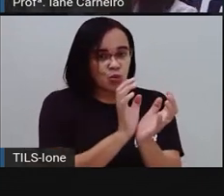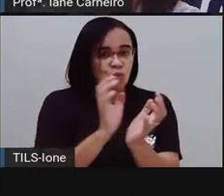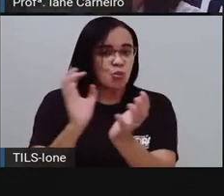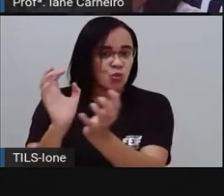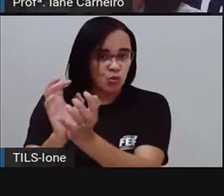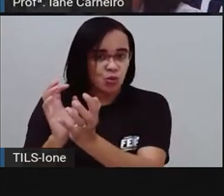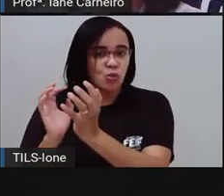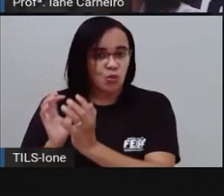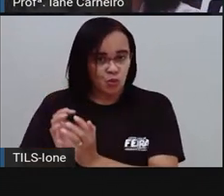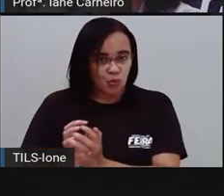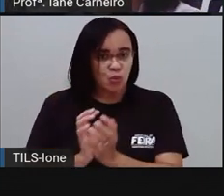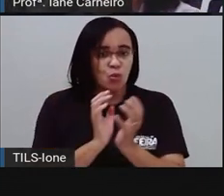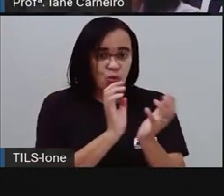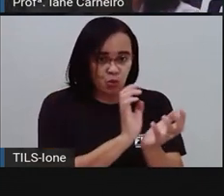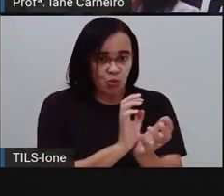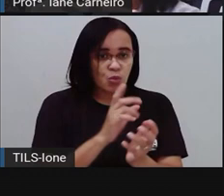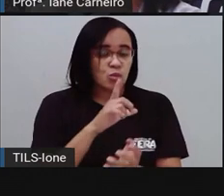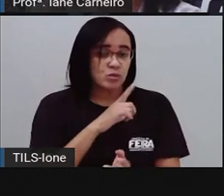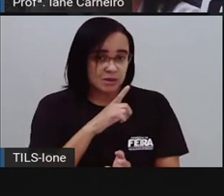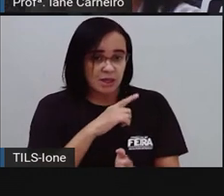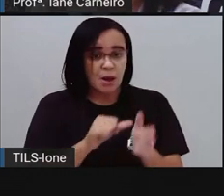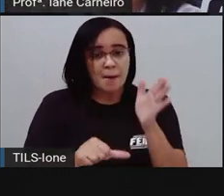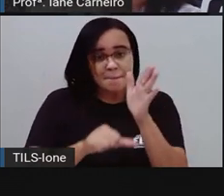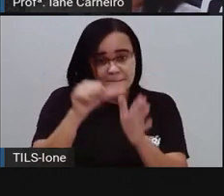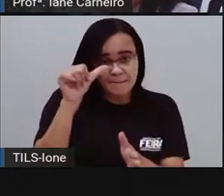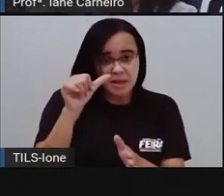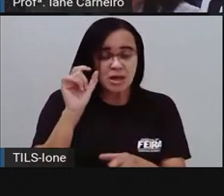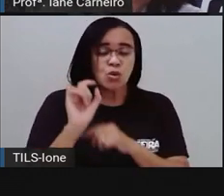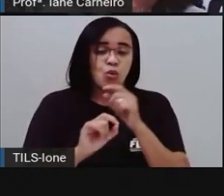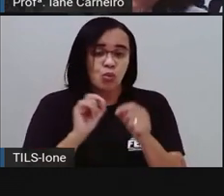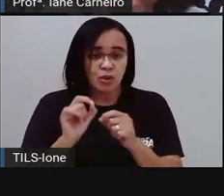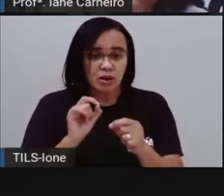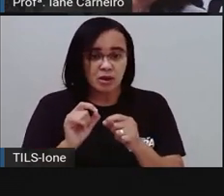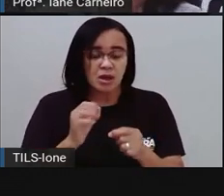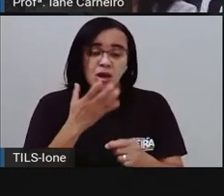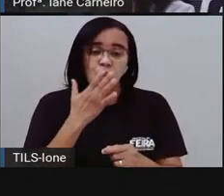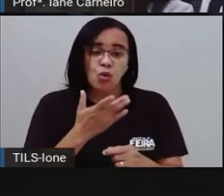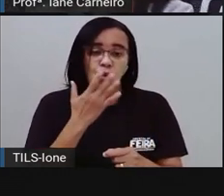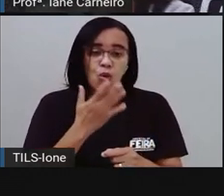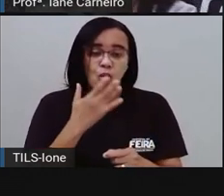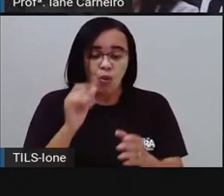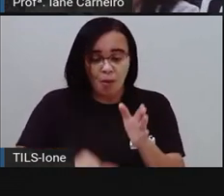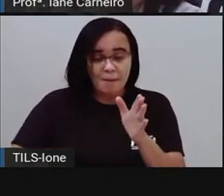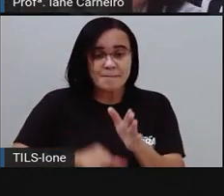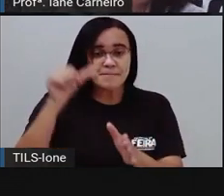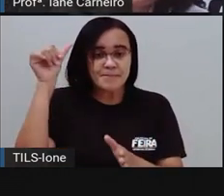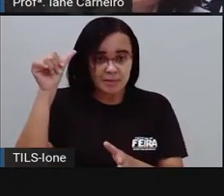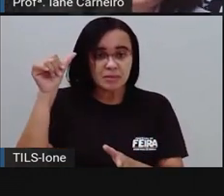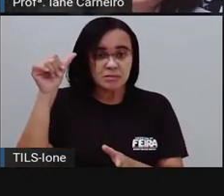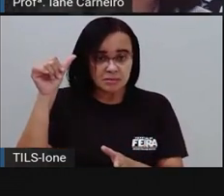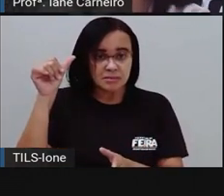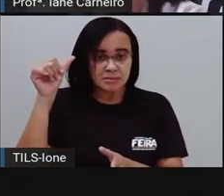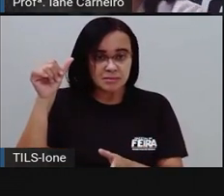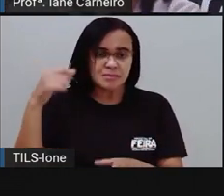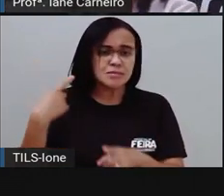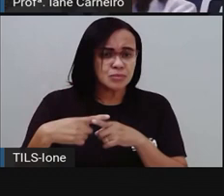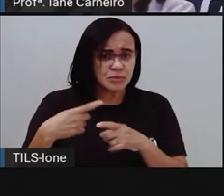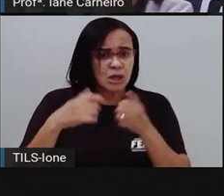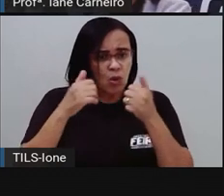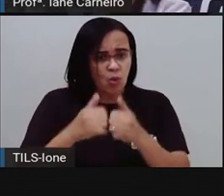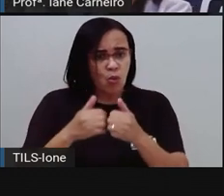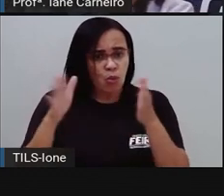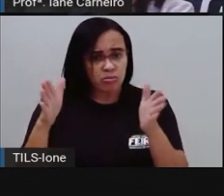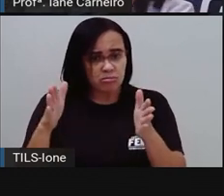né? O primeiro grupo de cores que existe são as cores primárias, que são as cores que dão origem a